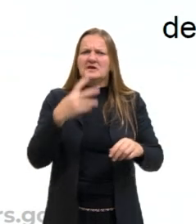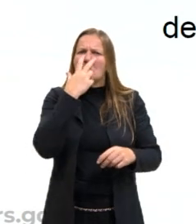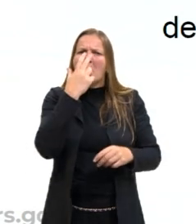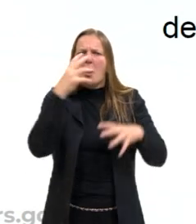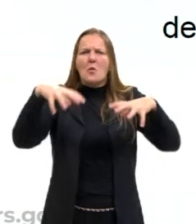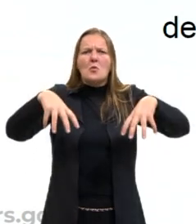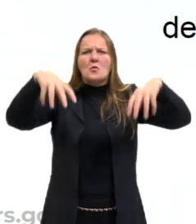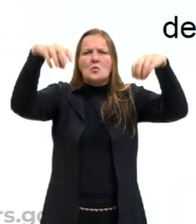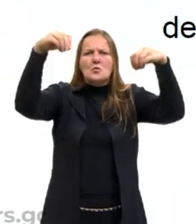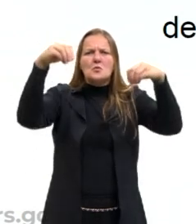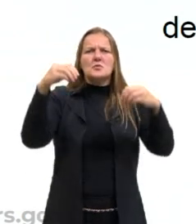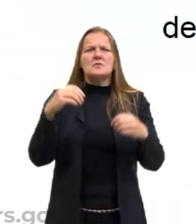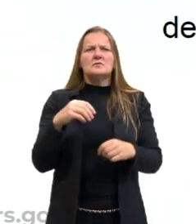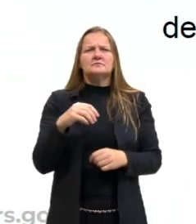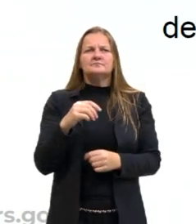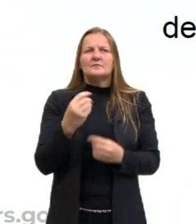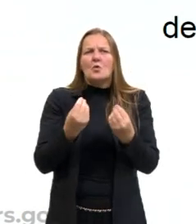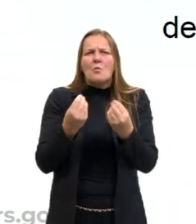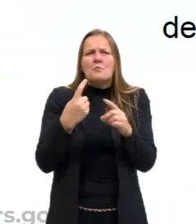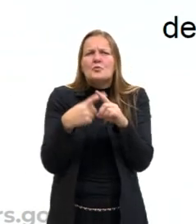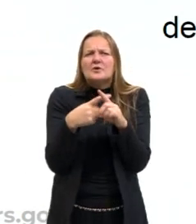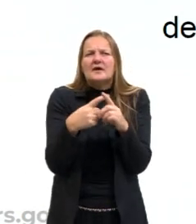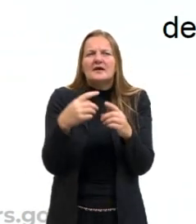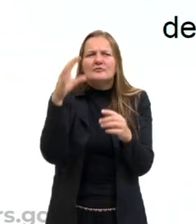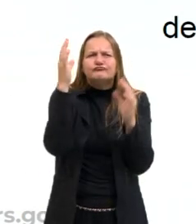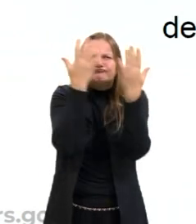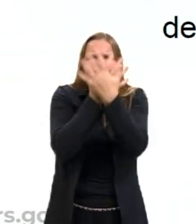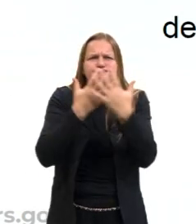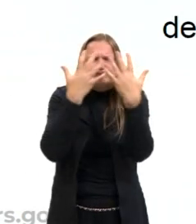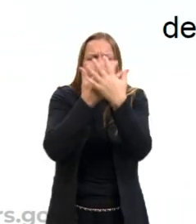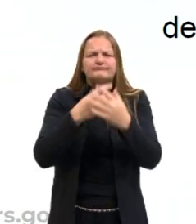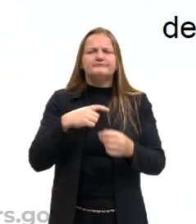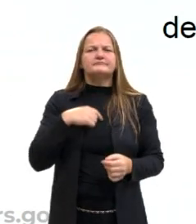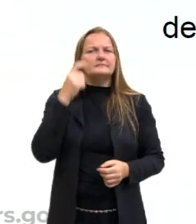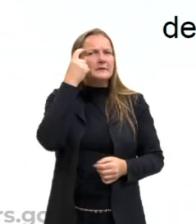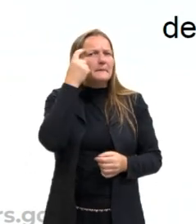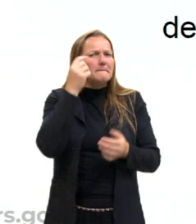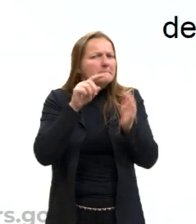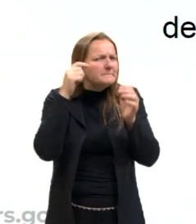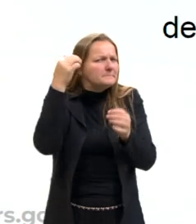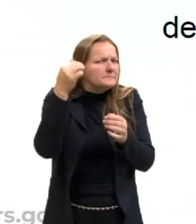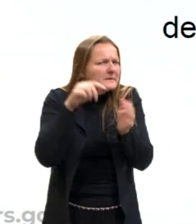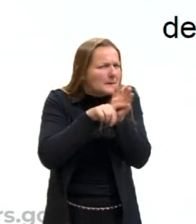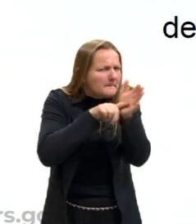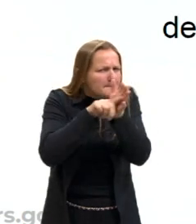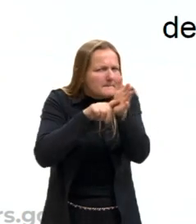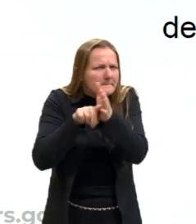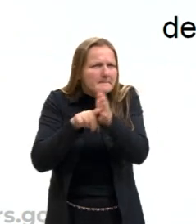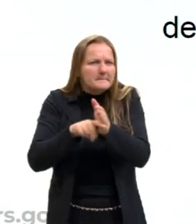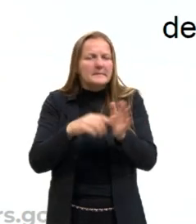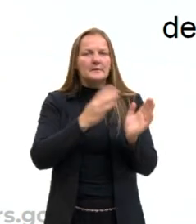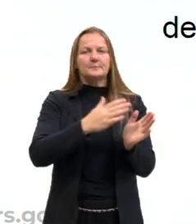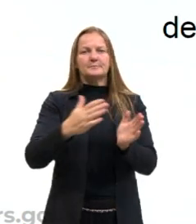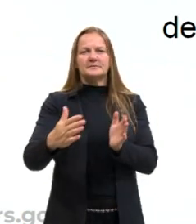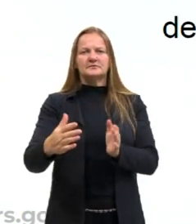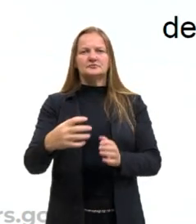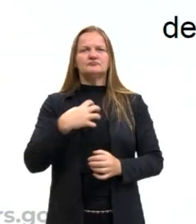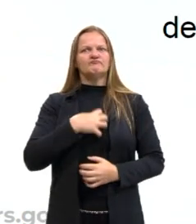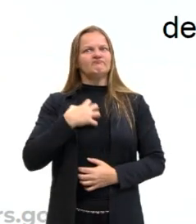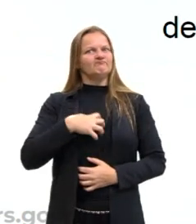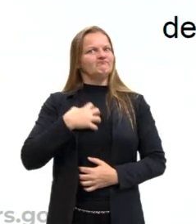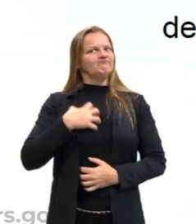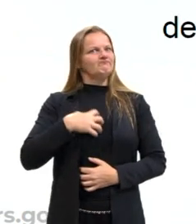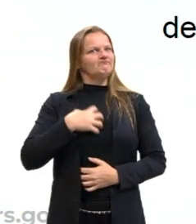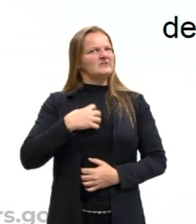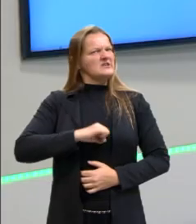Média, uma Idade das Trevas. E os pesquisadores medievalistas que pesquisam esse período ficam muito